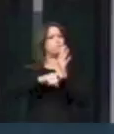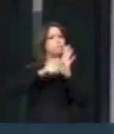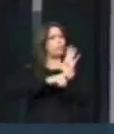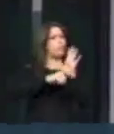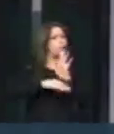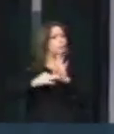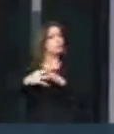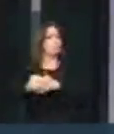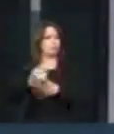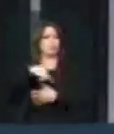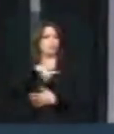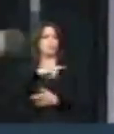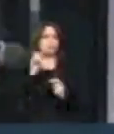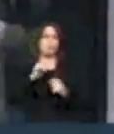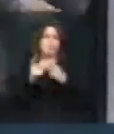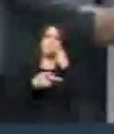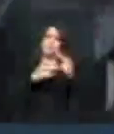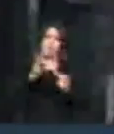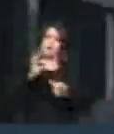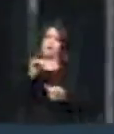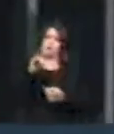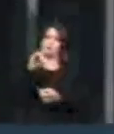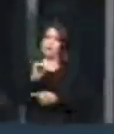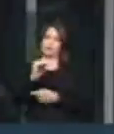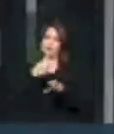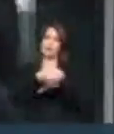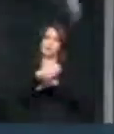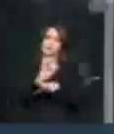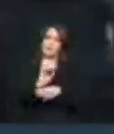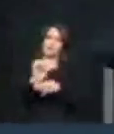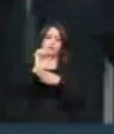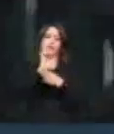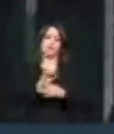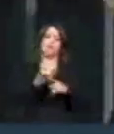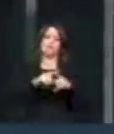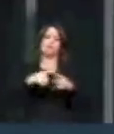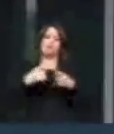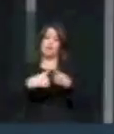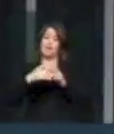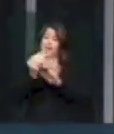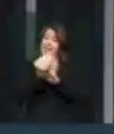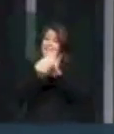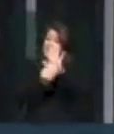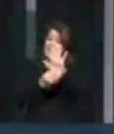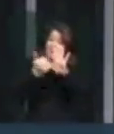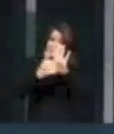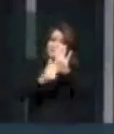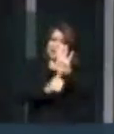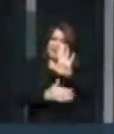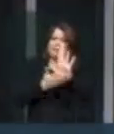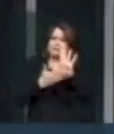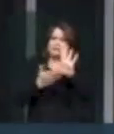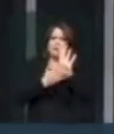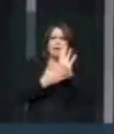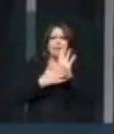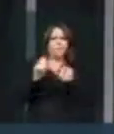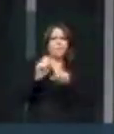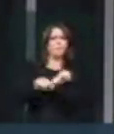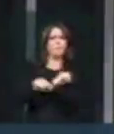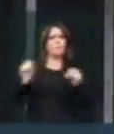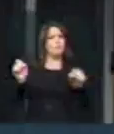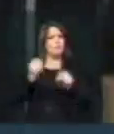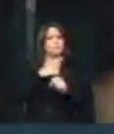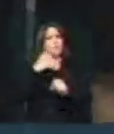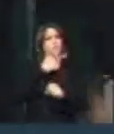podemos remeter ao Fundo de Participação dos Estados, cujos critérios são absolutamente insustentáveis e já